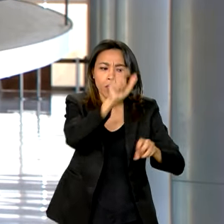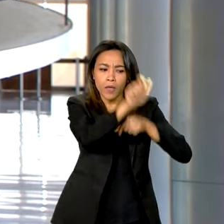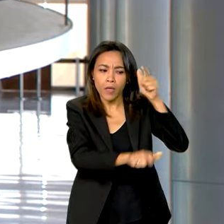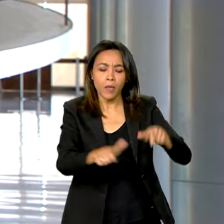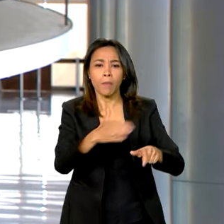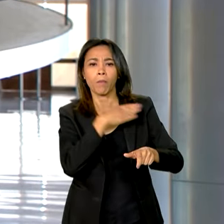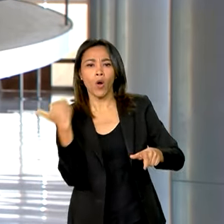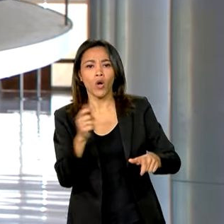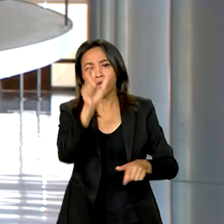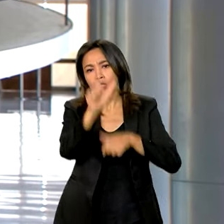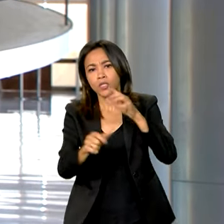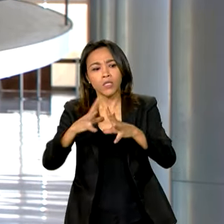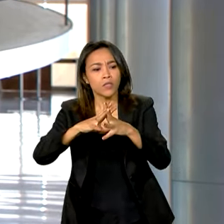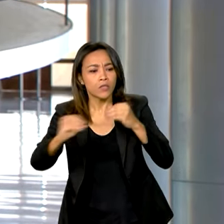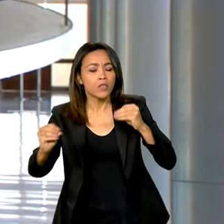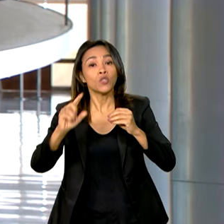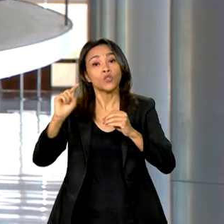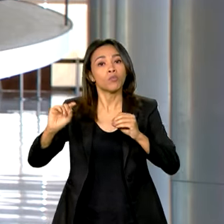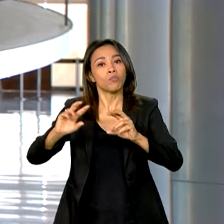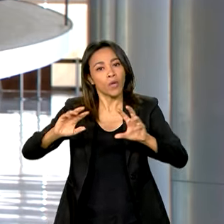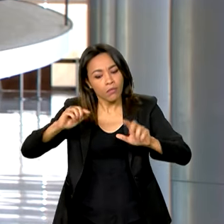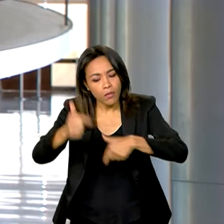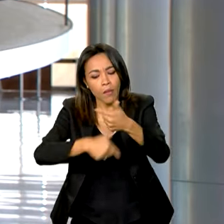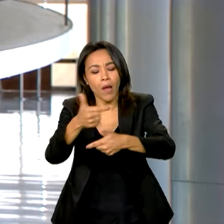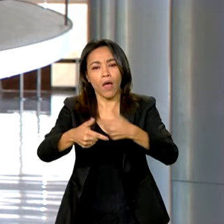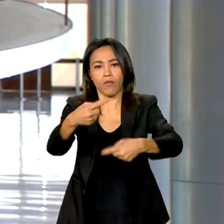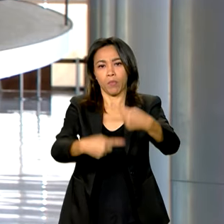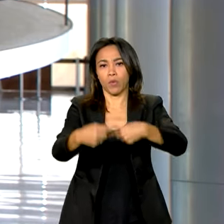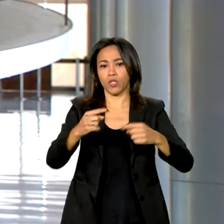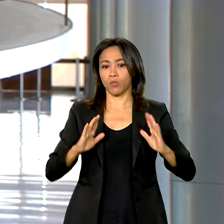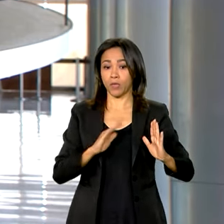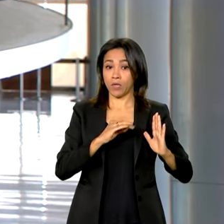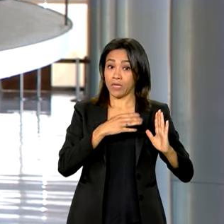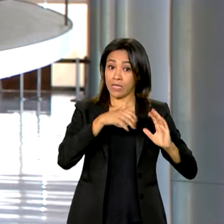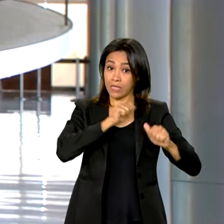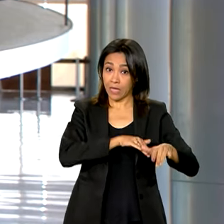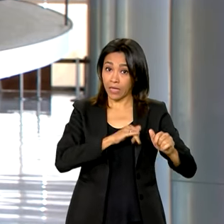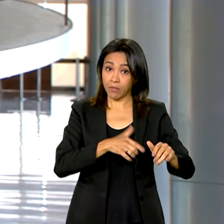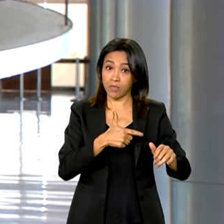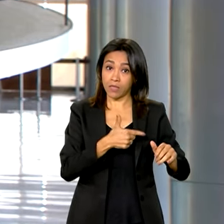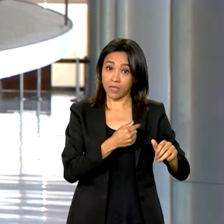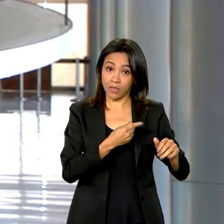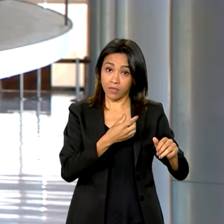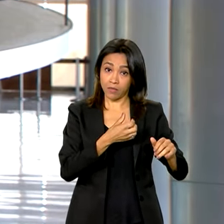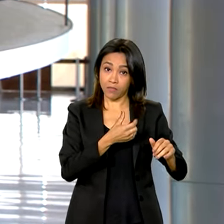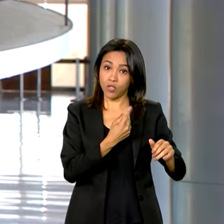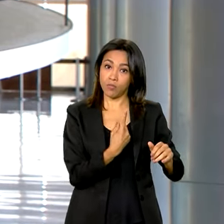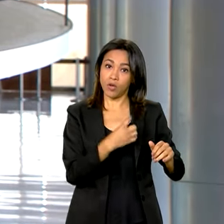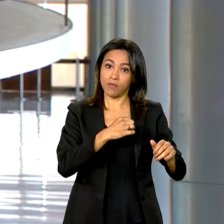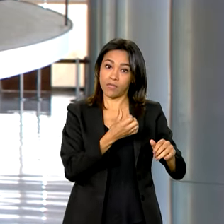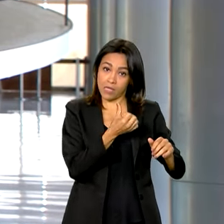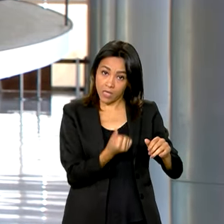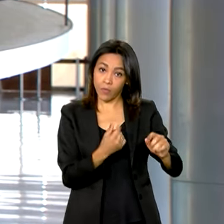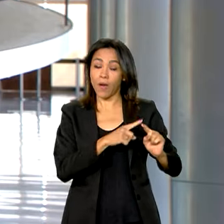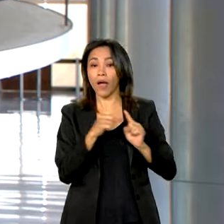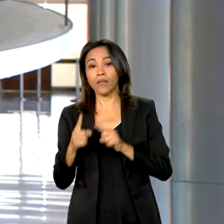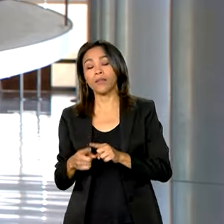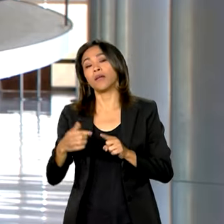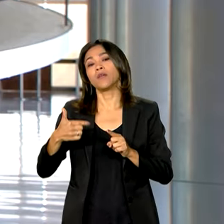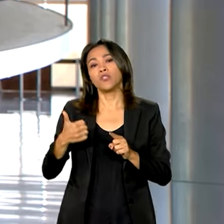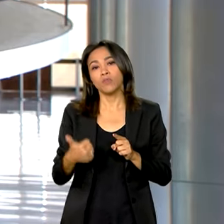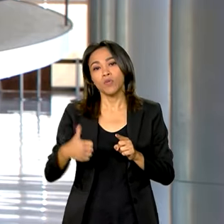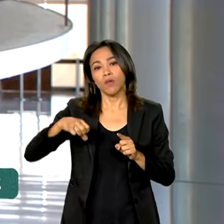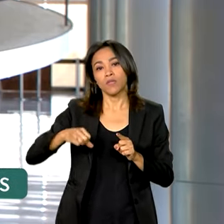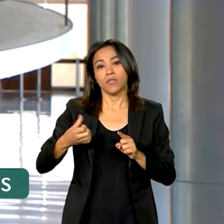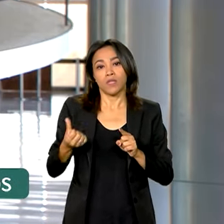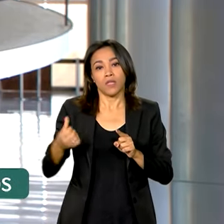envolvidas em atividades políticas entre setembro de 61 e agosto de 79, período marcado pelo regime militar